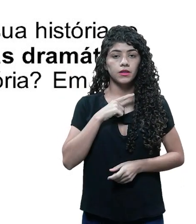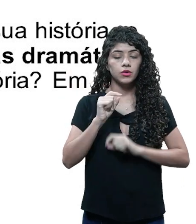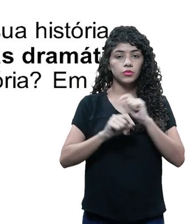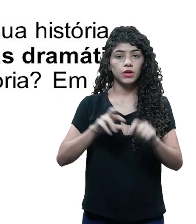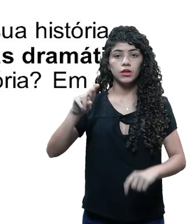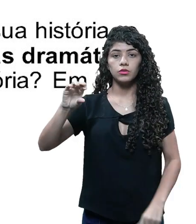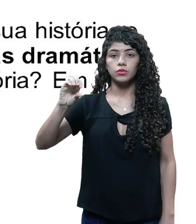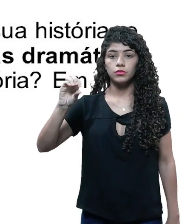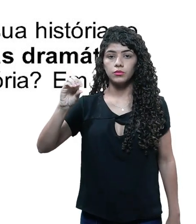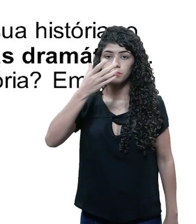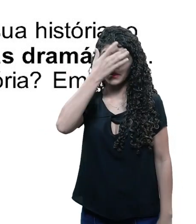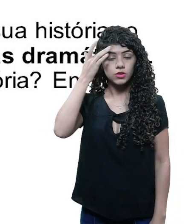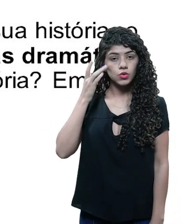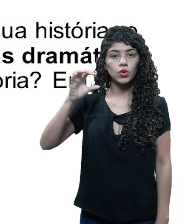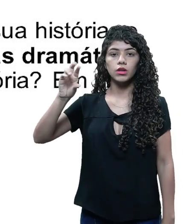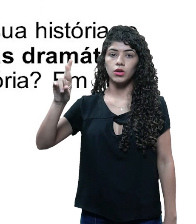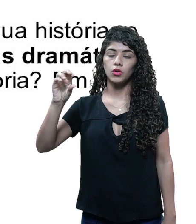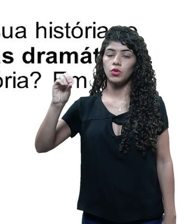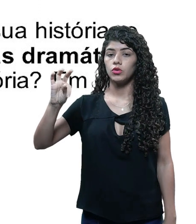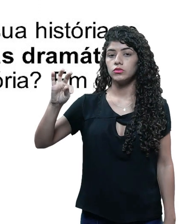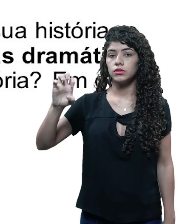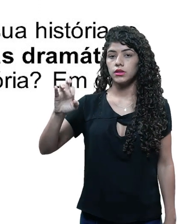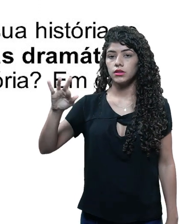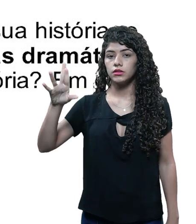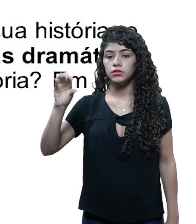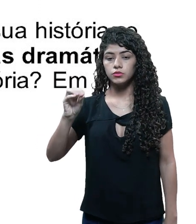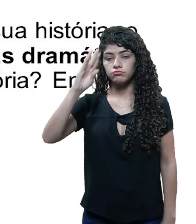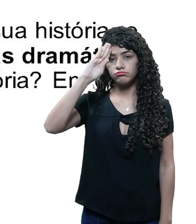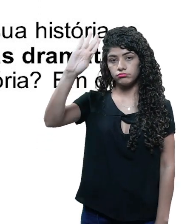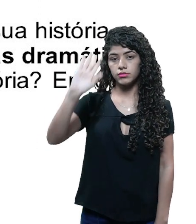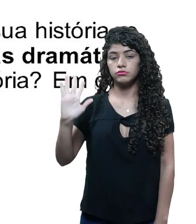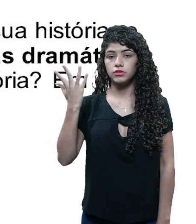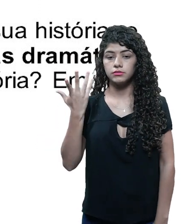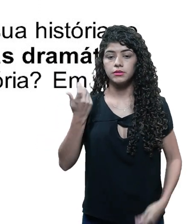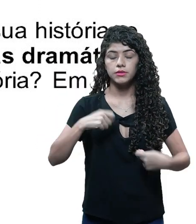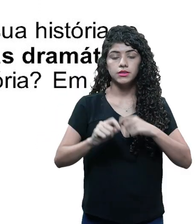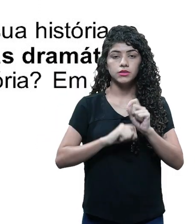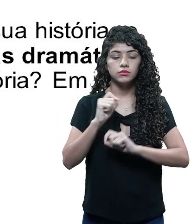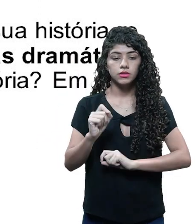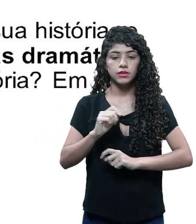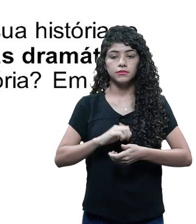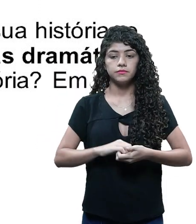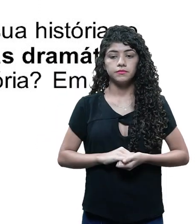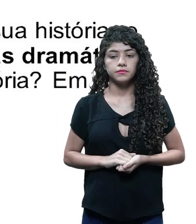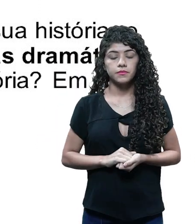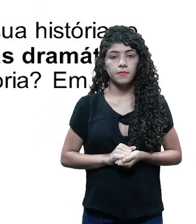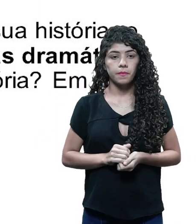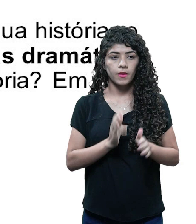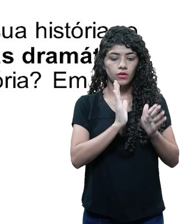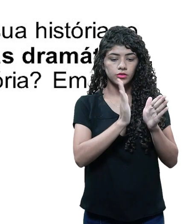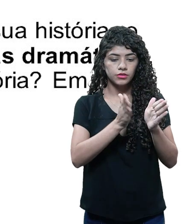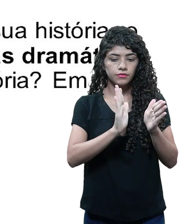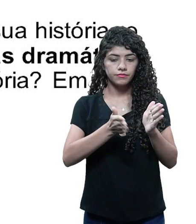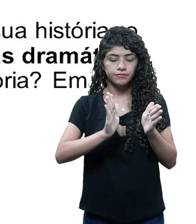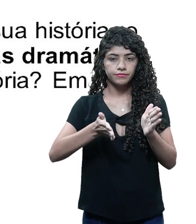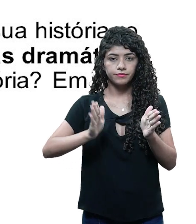Tendo o roteirista definido os principais eventos de sua história, o passo seguinte é decupar, que significa